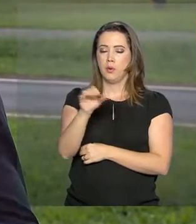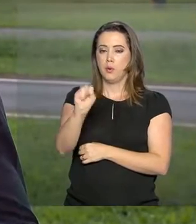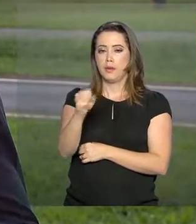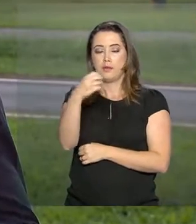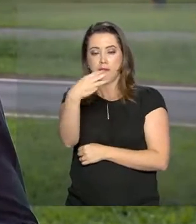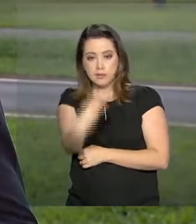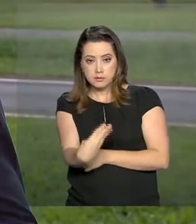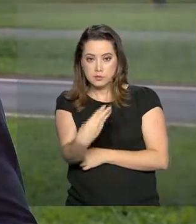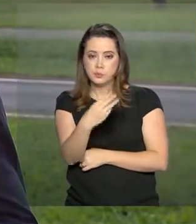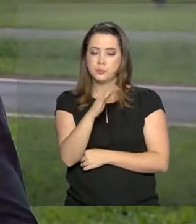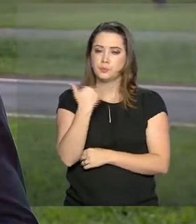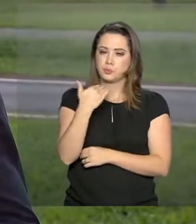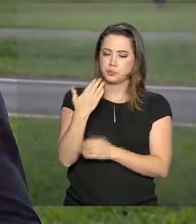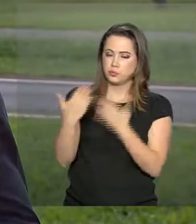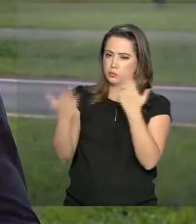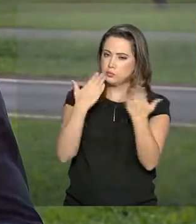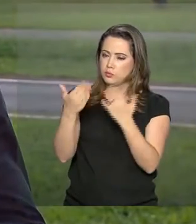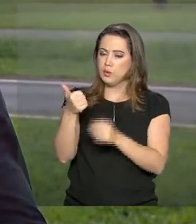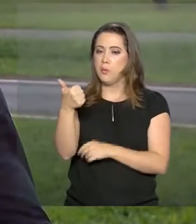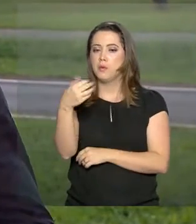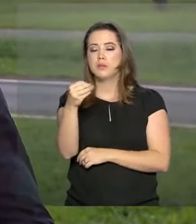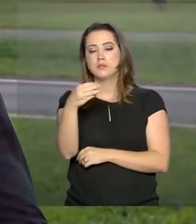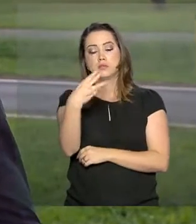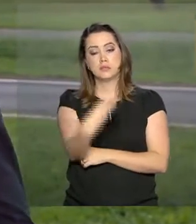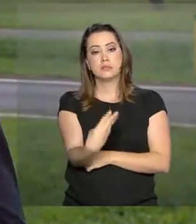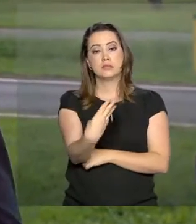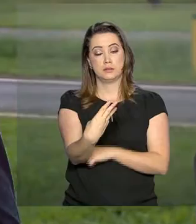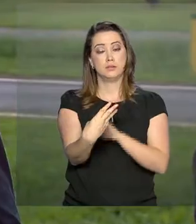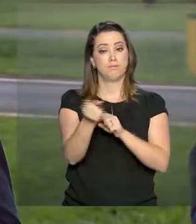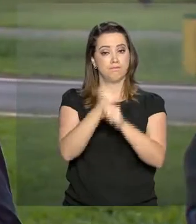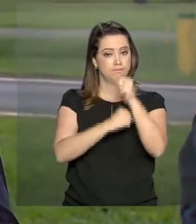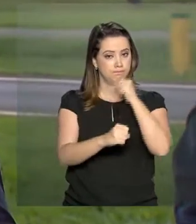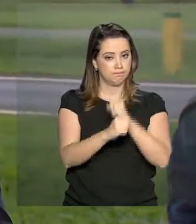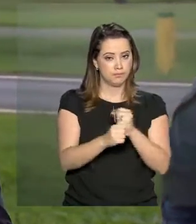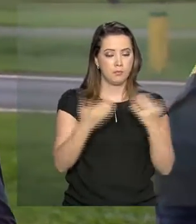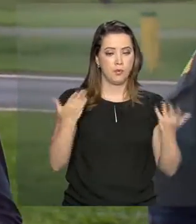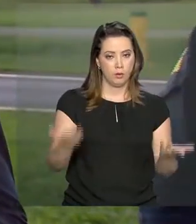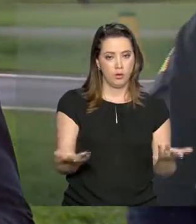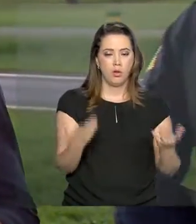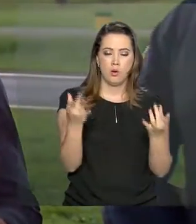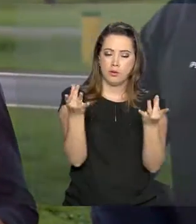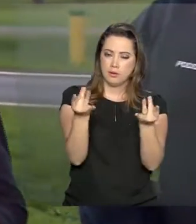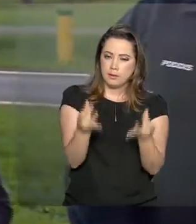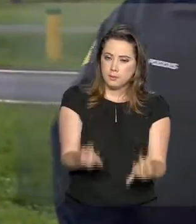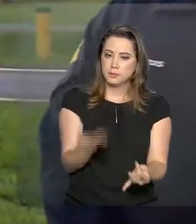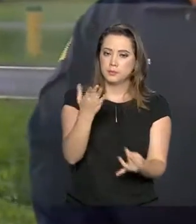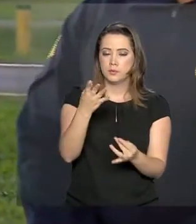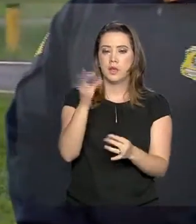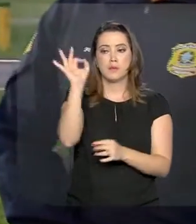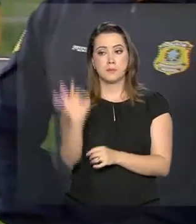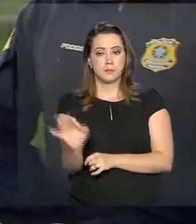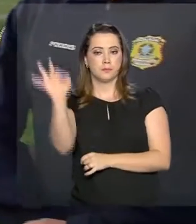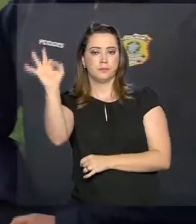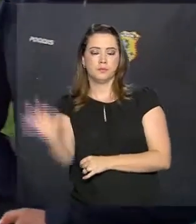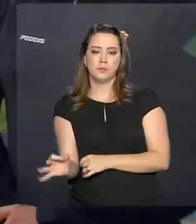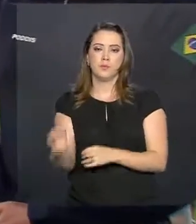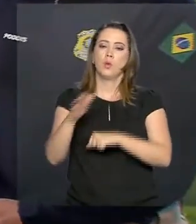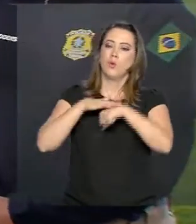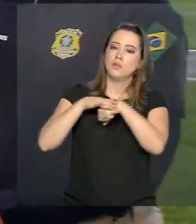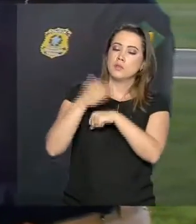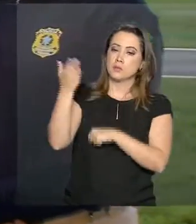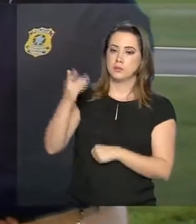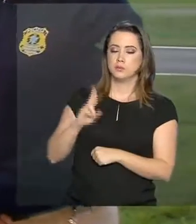no Carnaval de 2018. E para falar sobre essas estatísticas da operação, eu converso com o porta-voz da PRF,